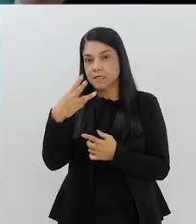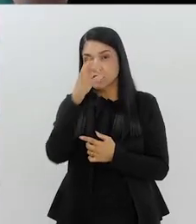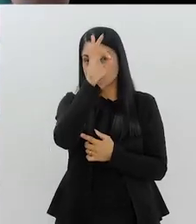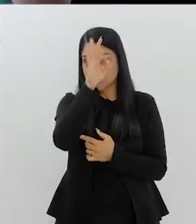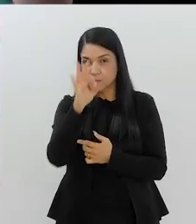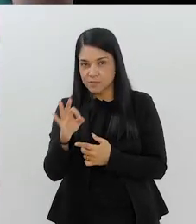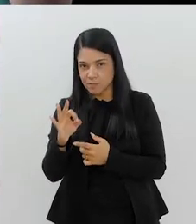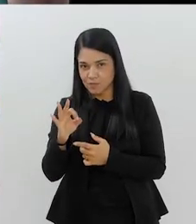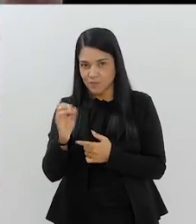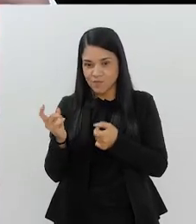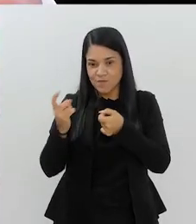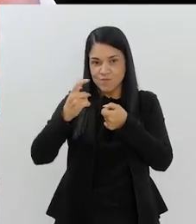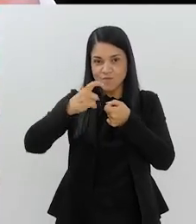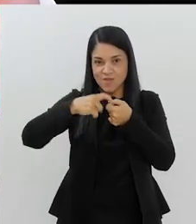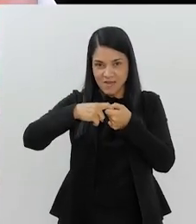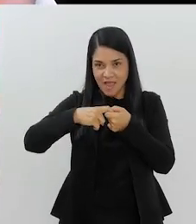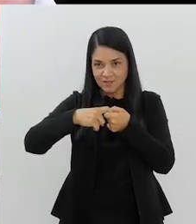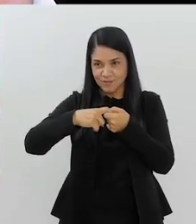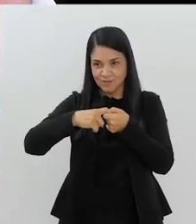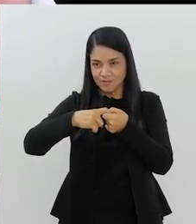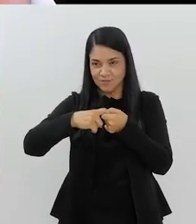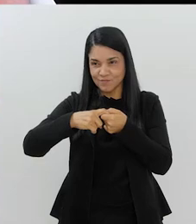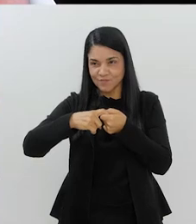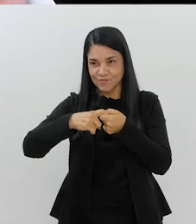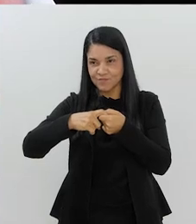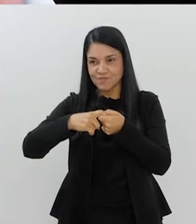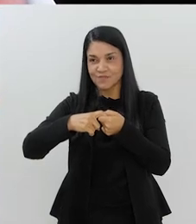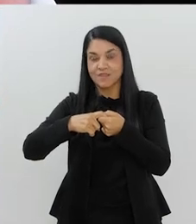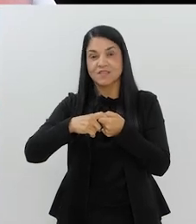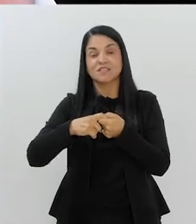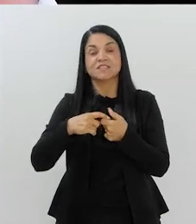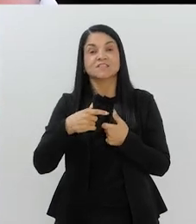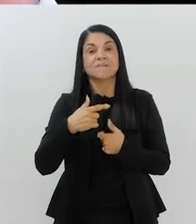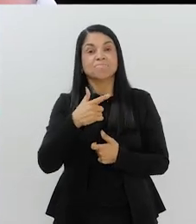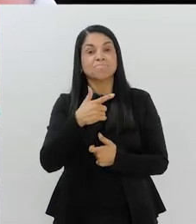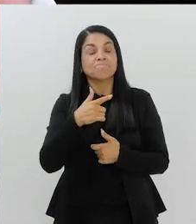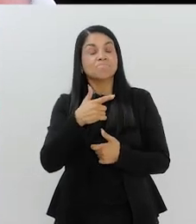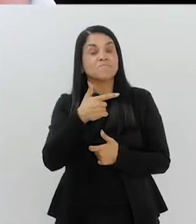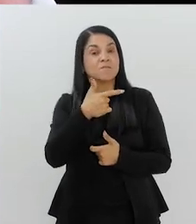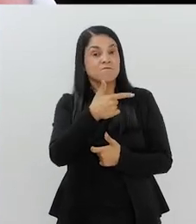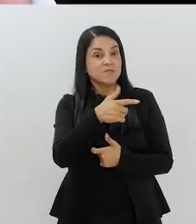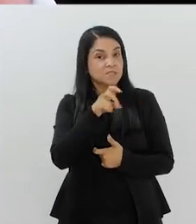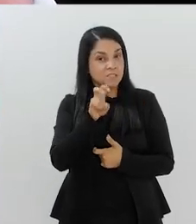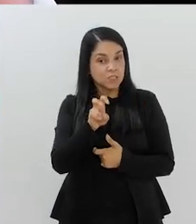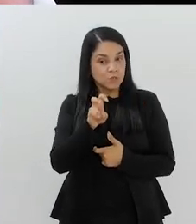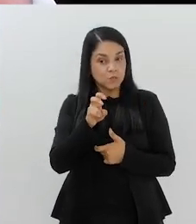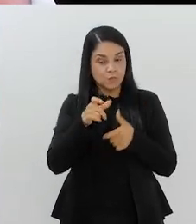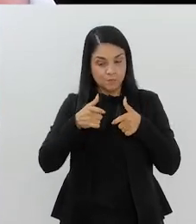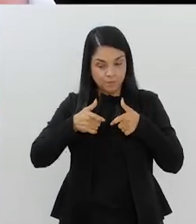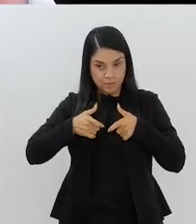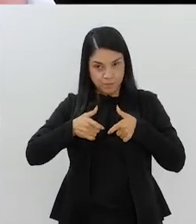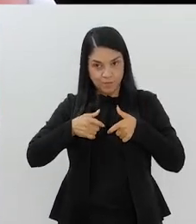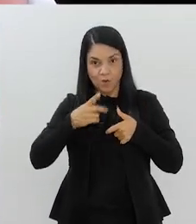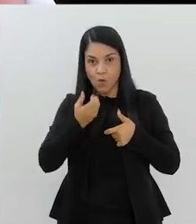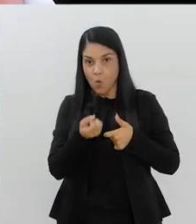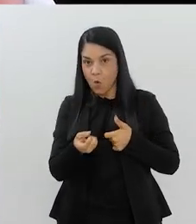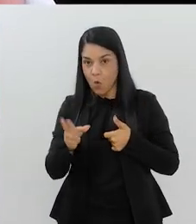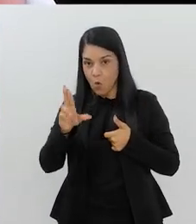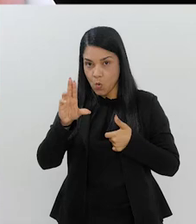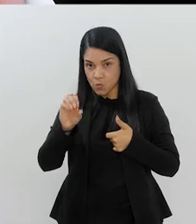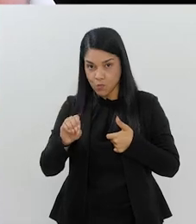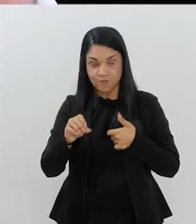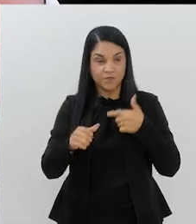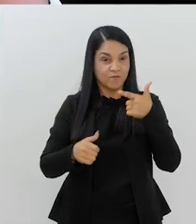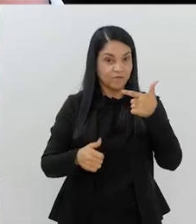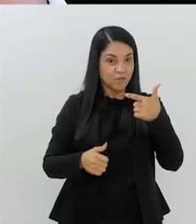43% da delegação. metade. É, das 25... Vou falar só das medalhas de ouro. Das 25 medalhas de ouro,